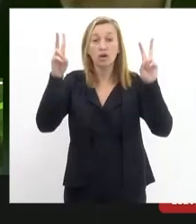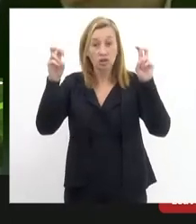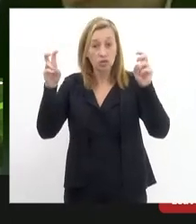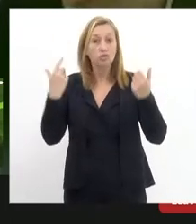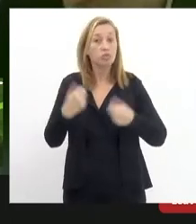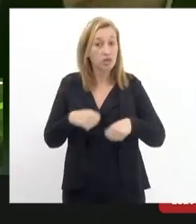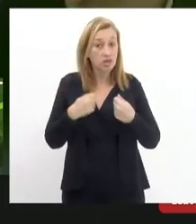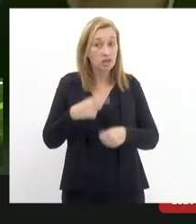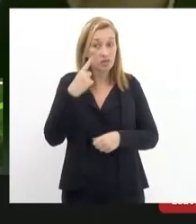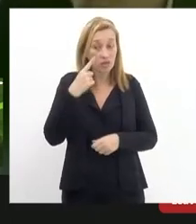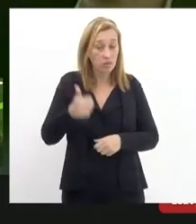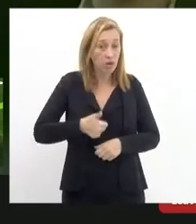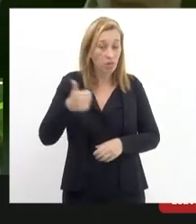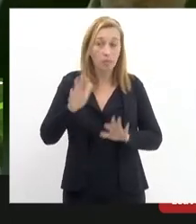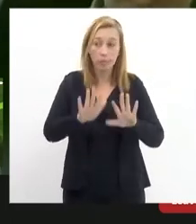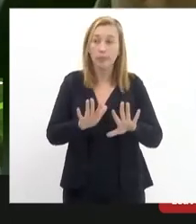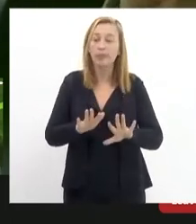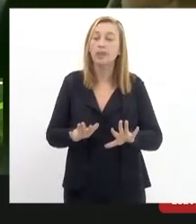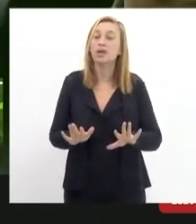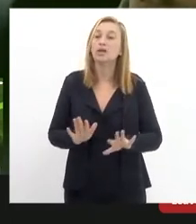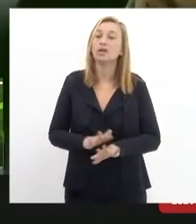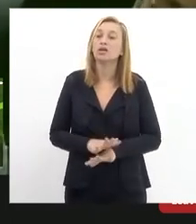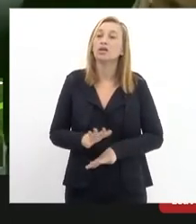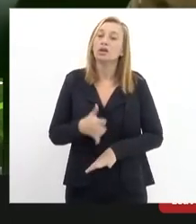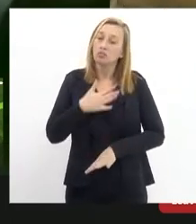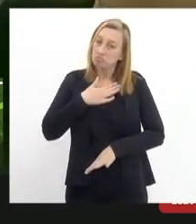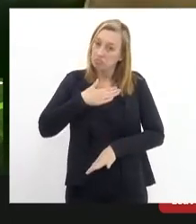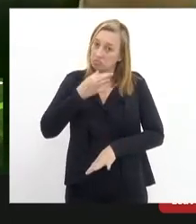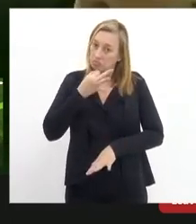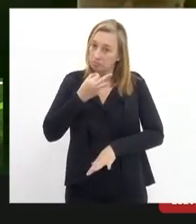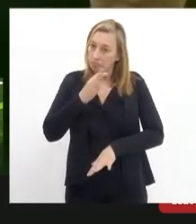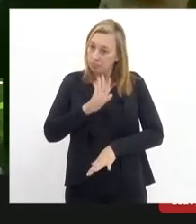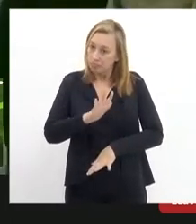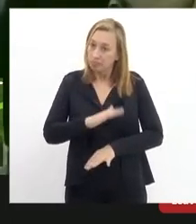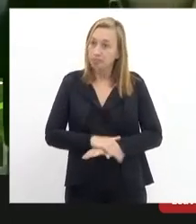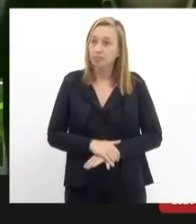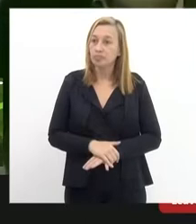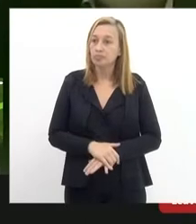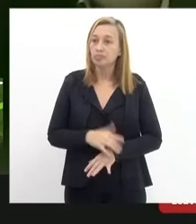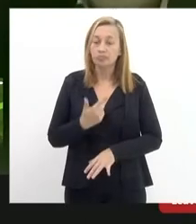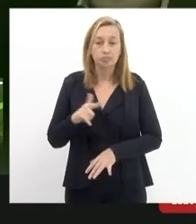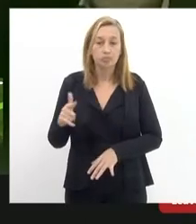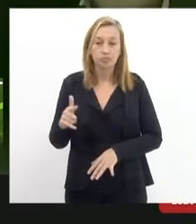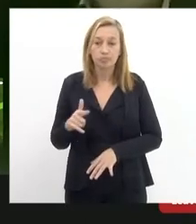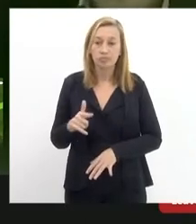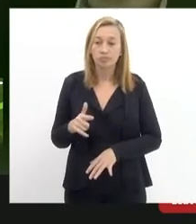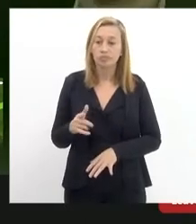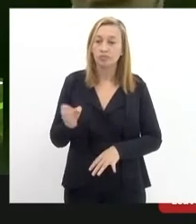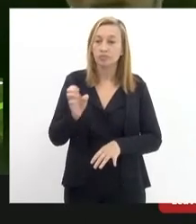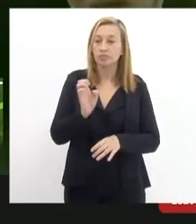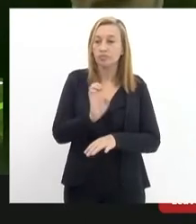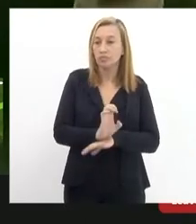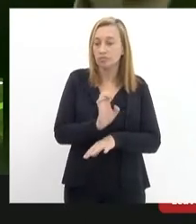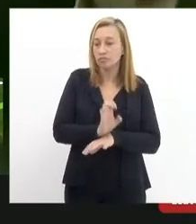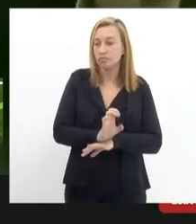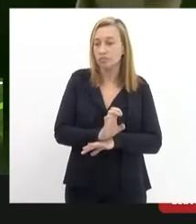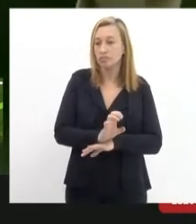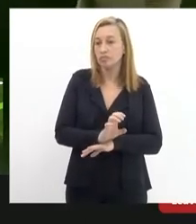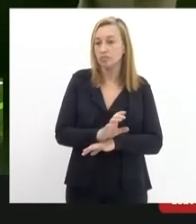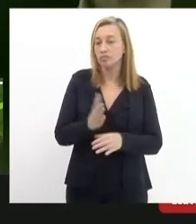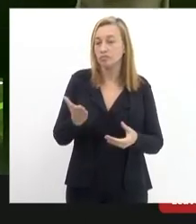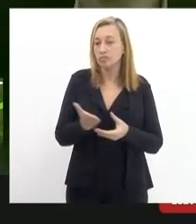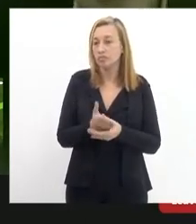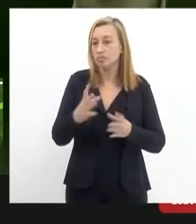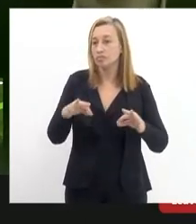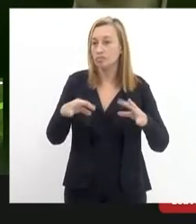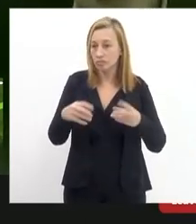ter muita cautela eu naturalmente estou falando embora não tenha ainda de demissado a sentença naquilo em